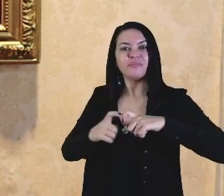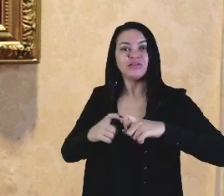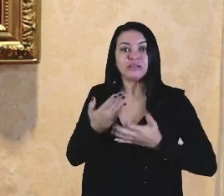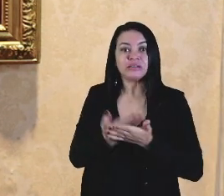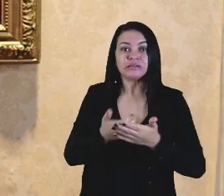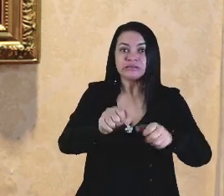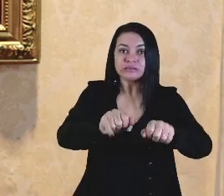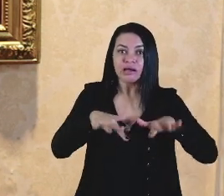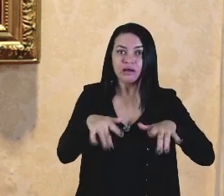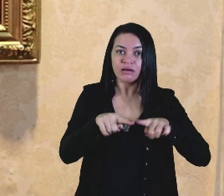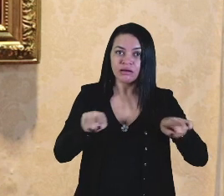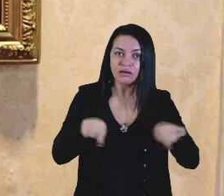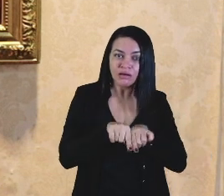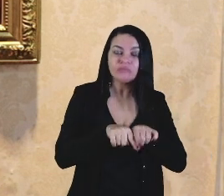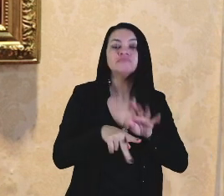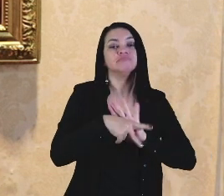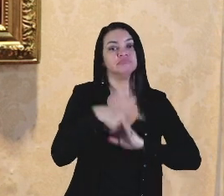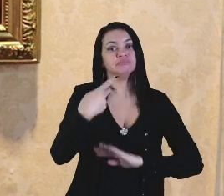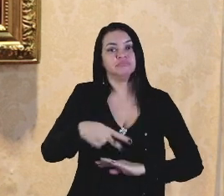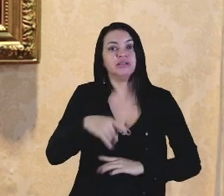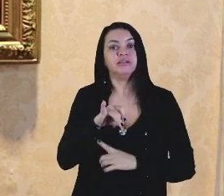auditório e ML.